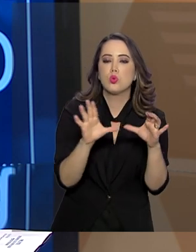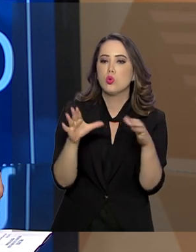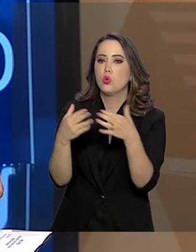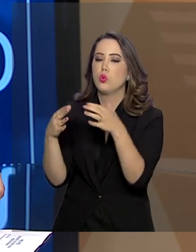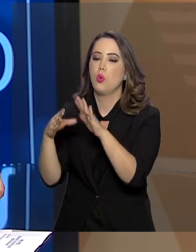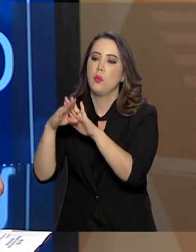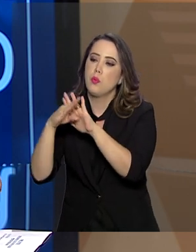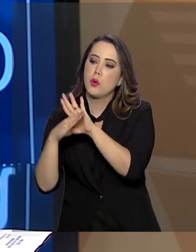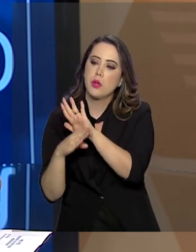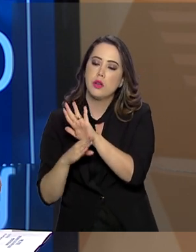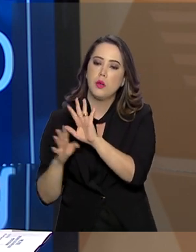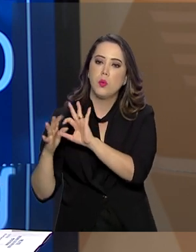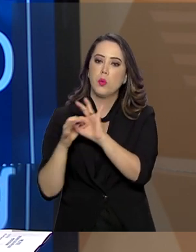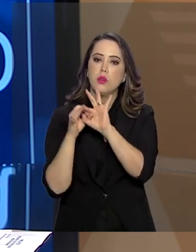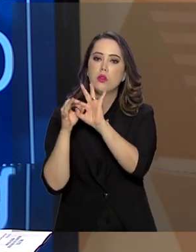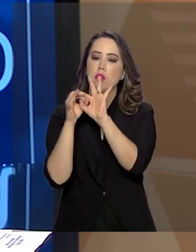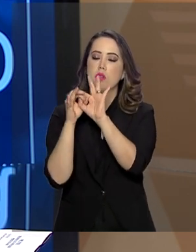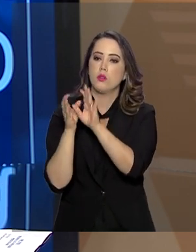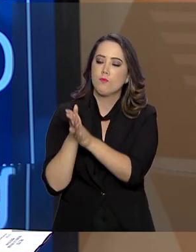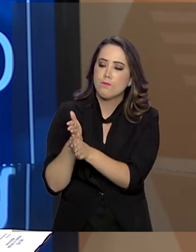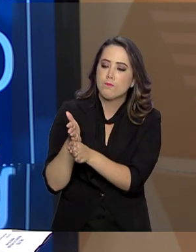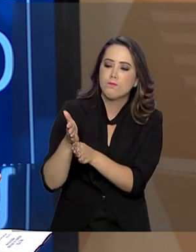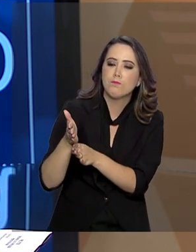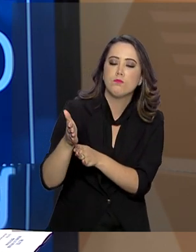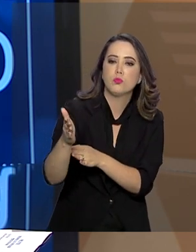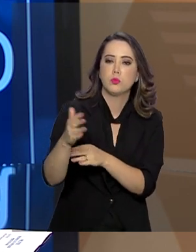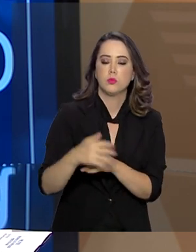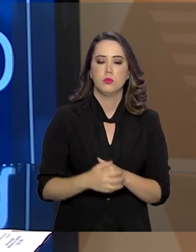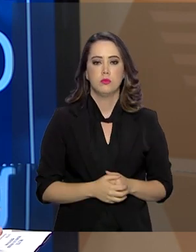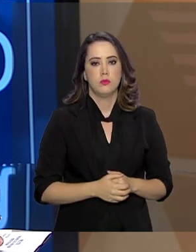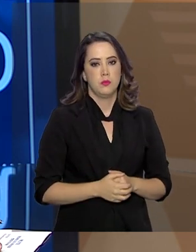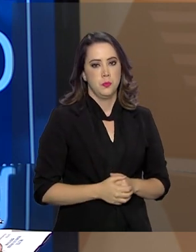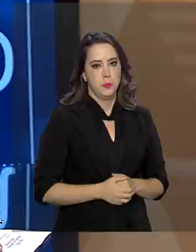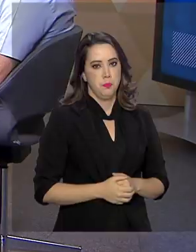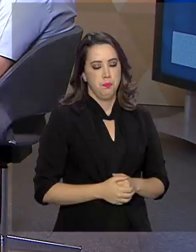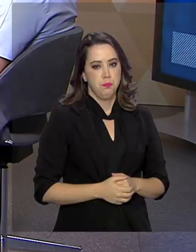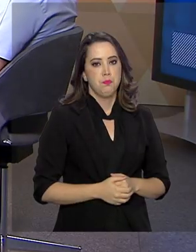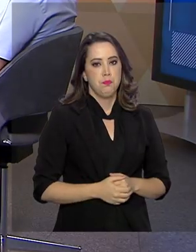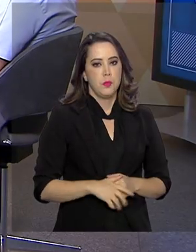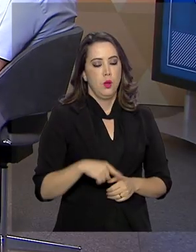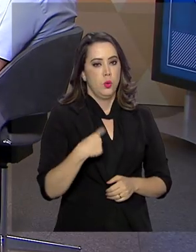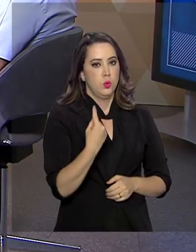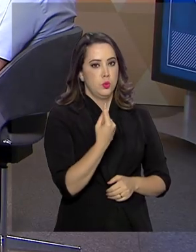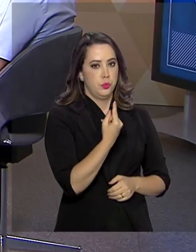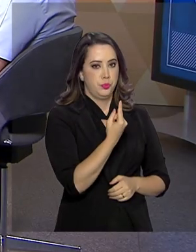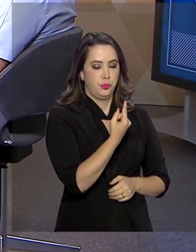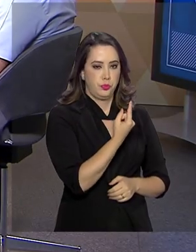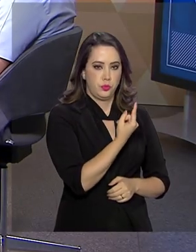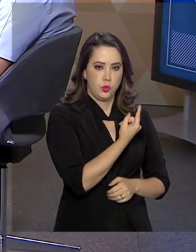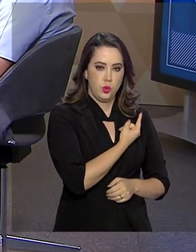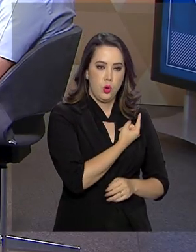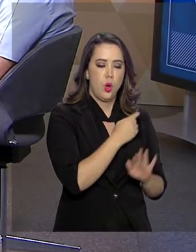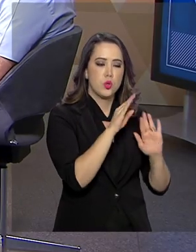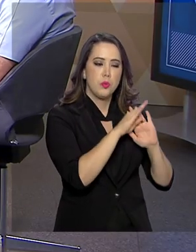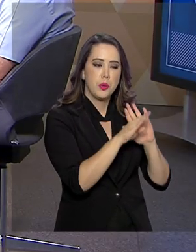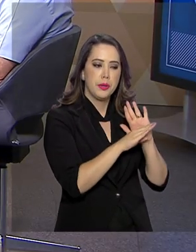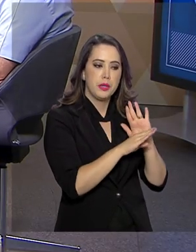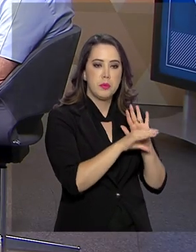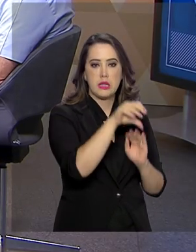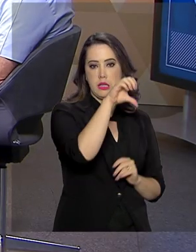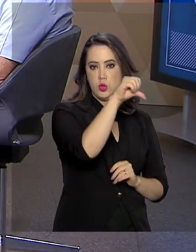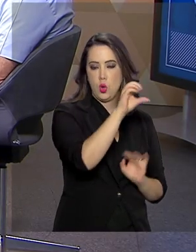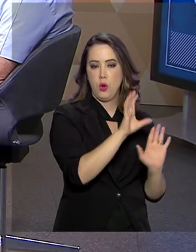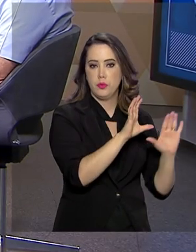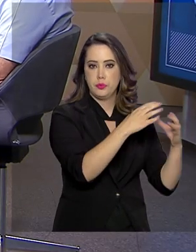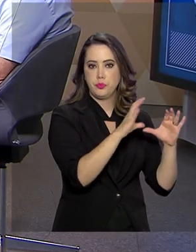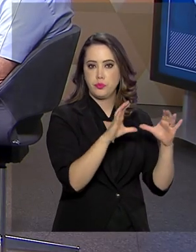Programa de Proteção Integrada de Fronteiras? Bem, Paulo, o nosso PEPIF, o Programa de Proteção Integrada de Fronteiras, conta com nove órgãos.